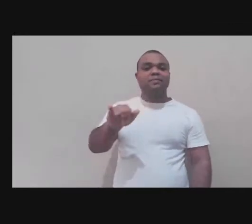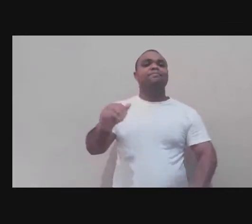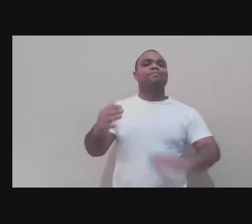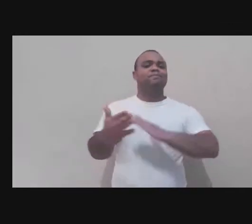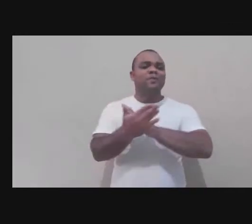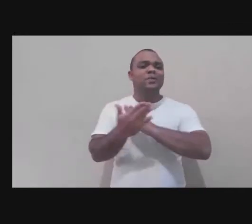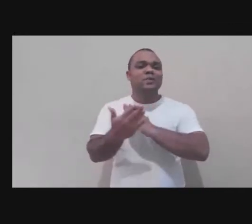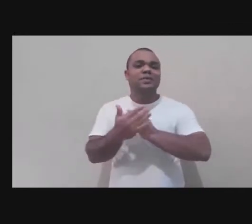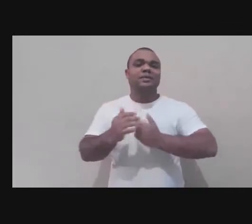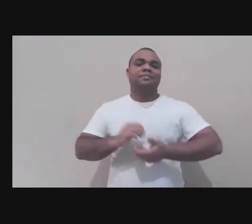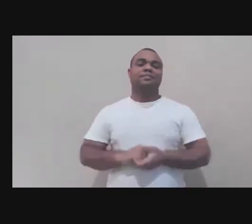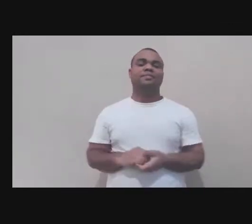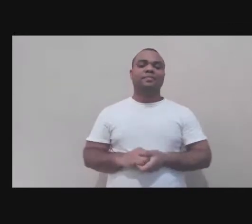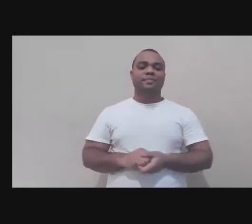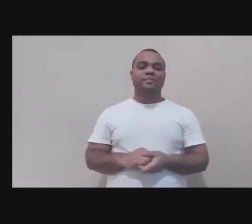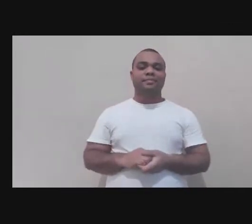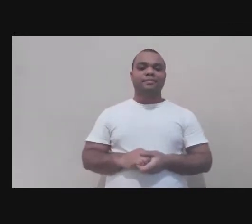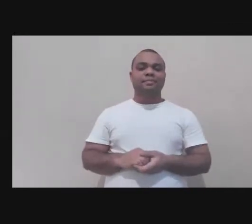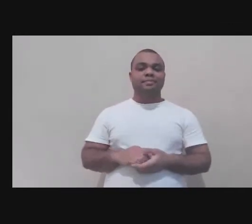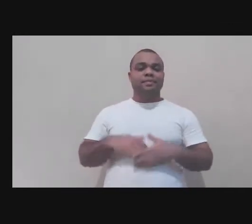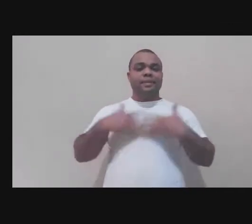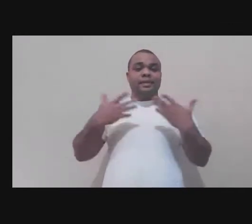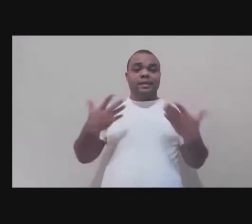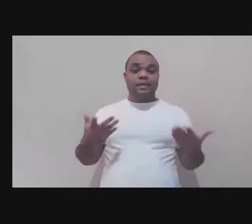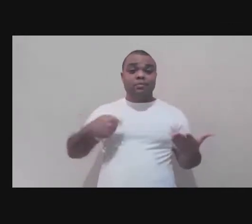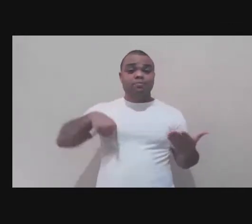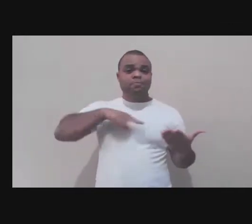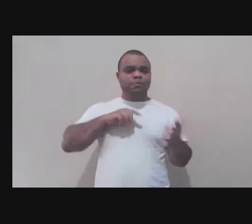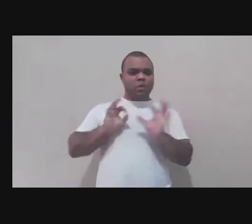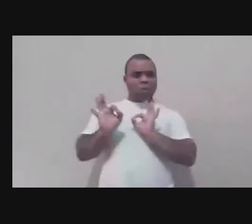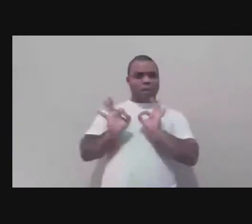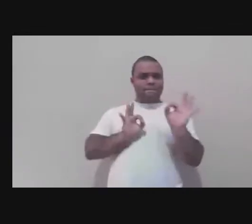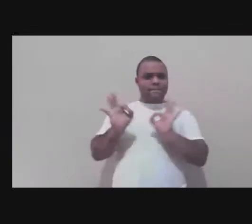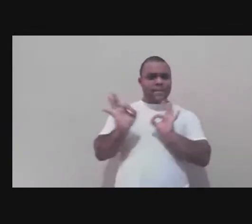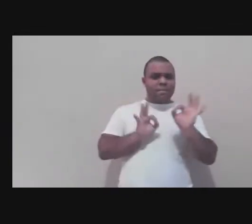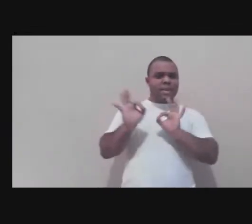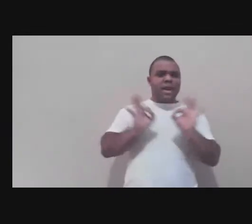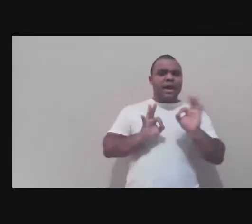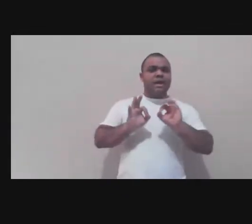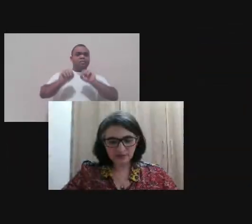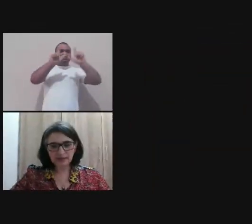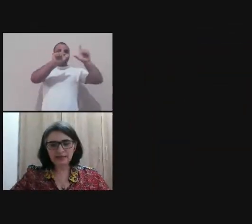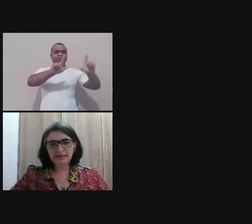para ficar dentro do tempo combinado, eu preparei, então, um conjunto de slides, tá?